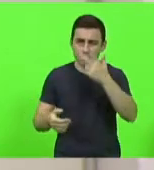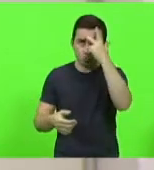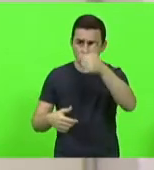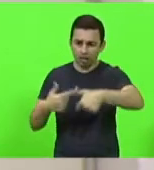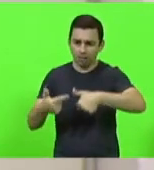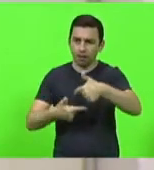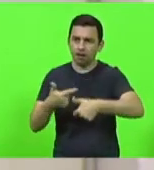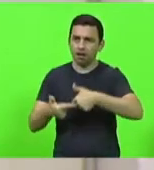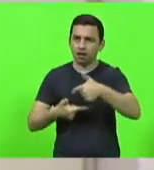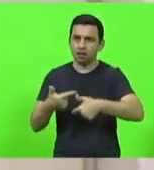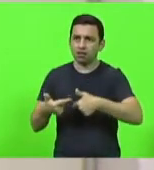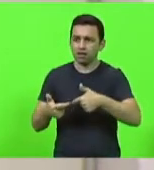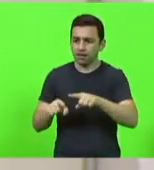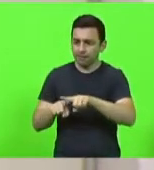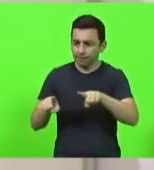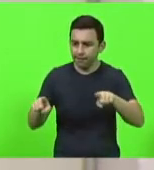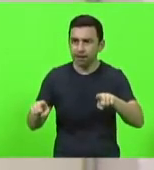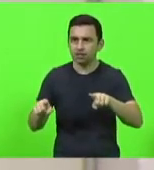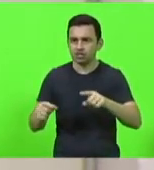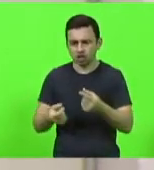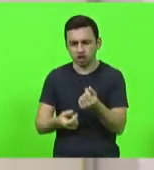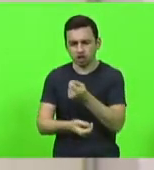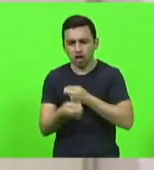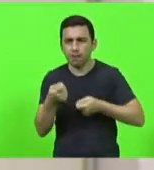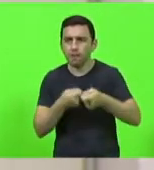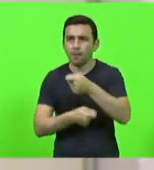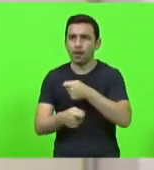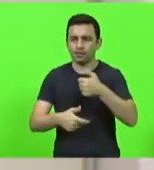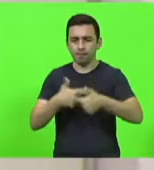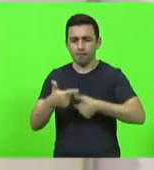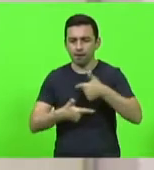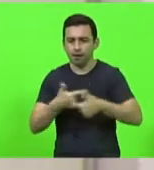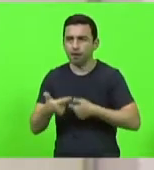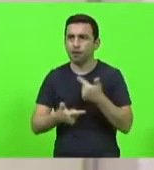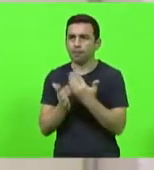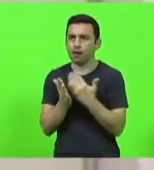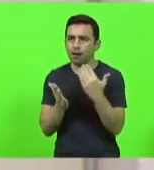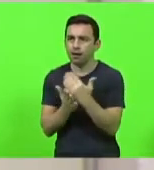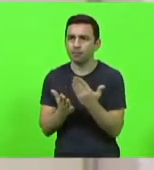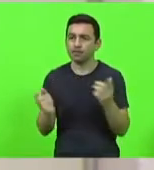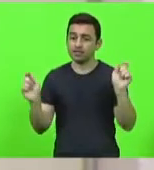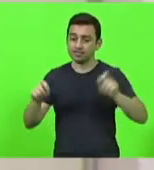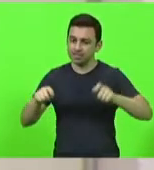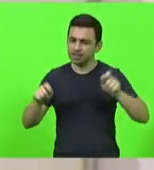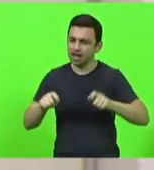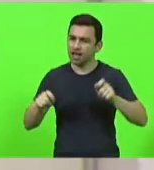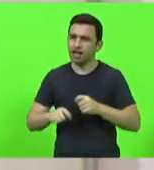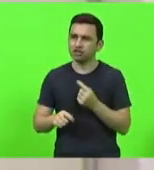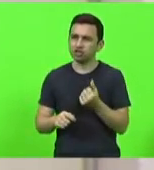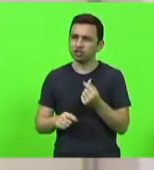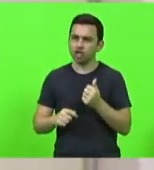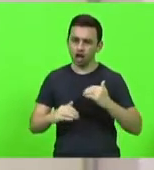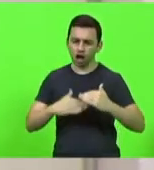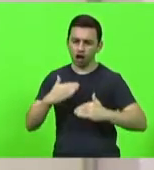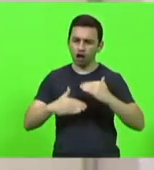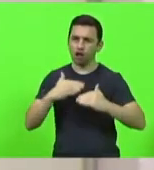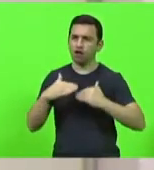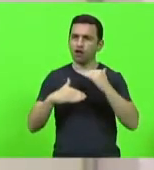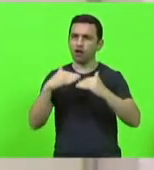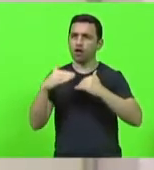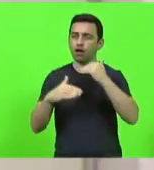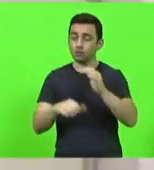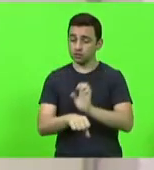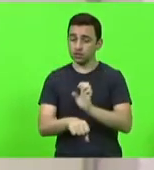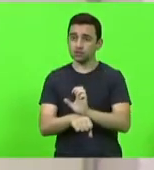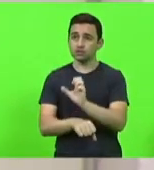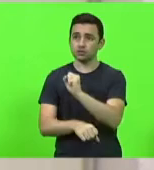que gera riqueza, que gera emprego, que faz a economia agro desse Estado girar